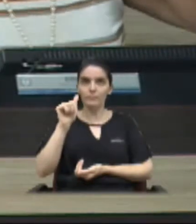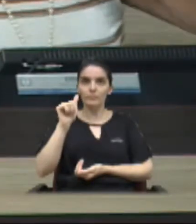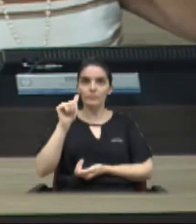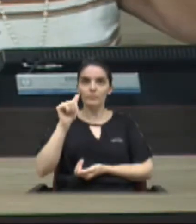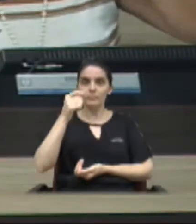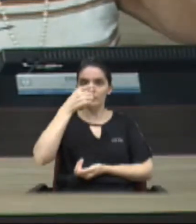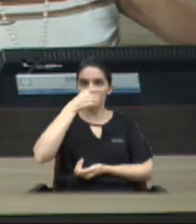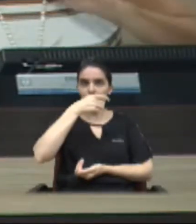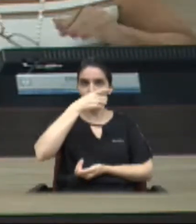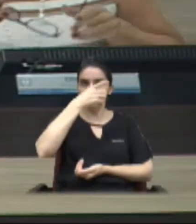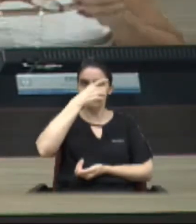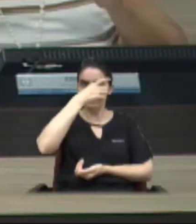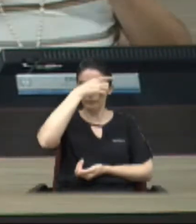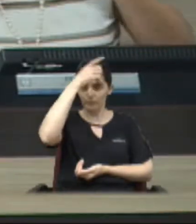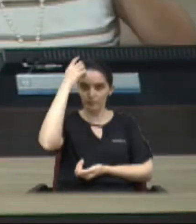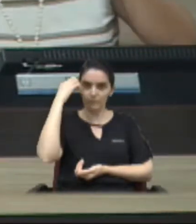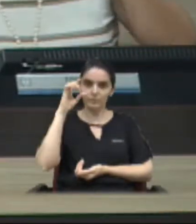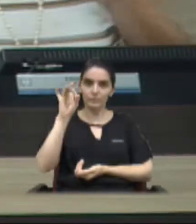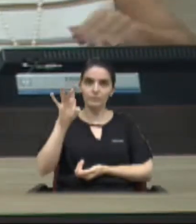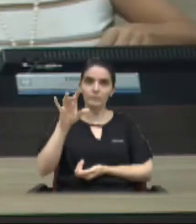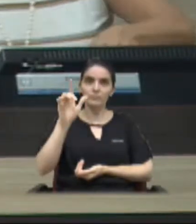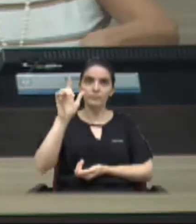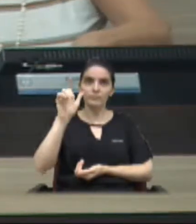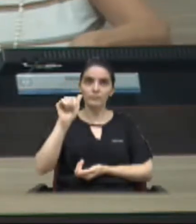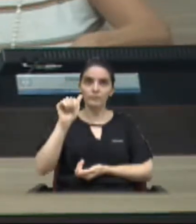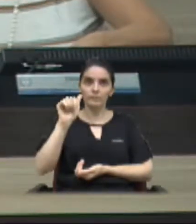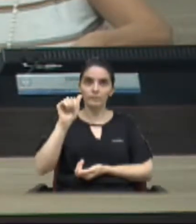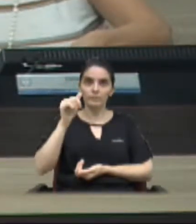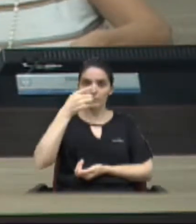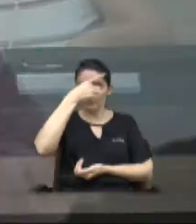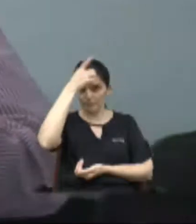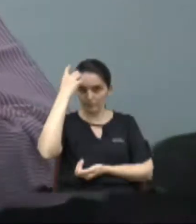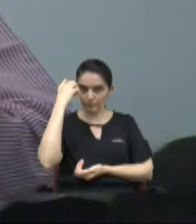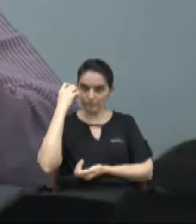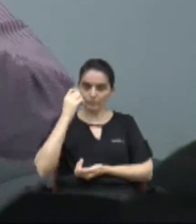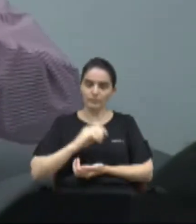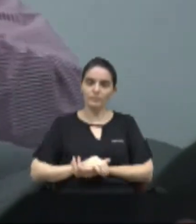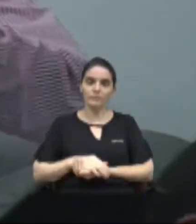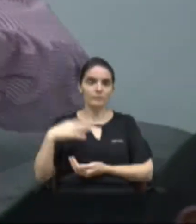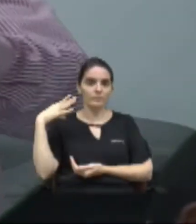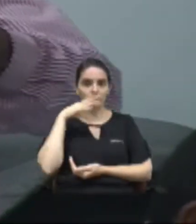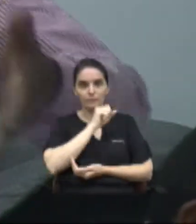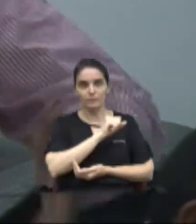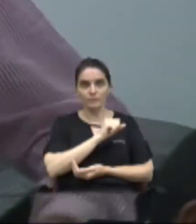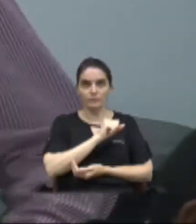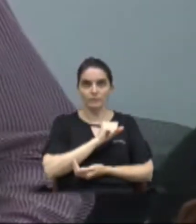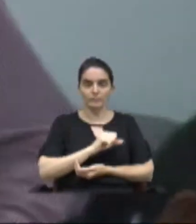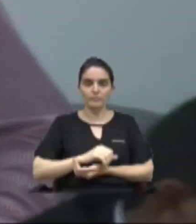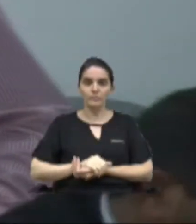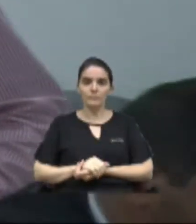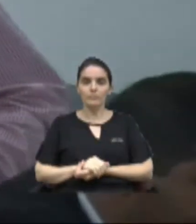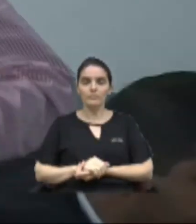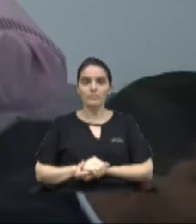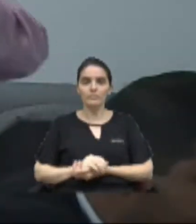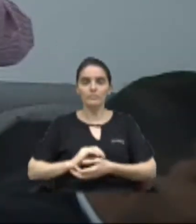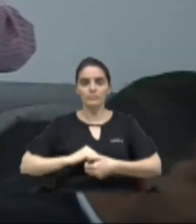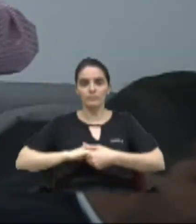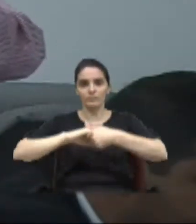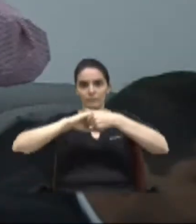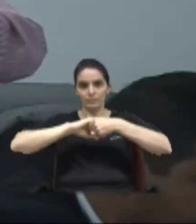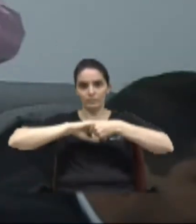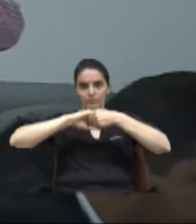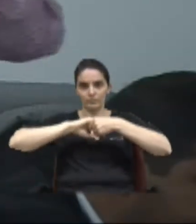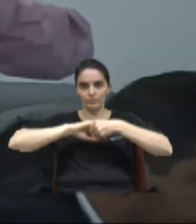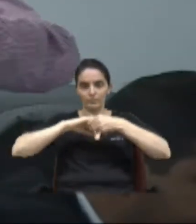Marco Xavier, depois... Vagre Barbosa. Senhor presidente, rapidamente, dentro desse mesmo assunto, parabenizar o